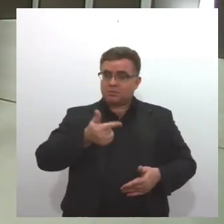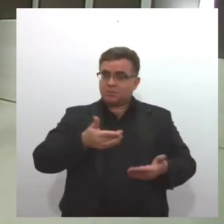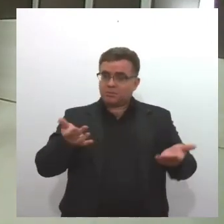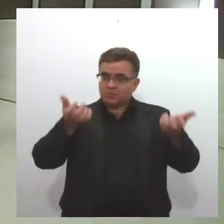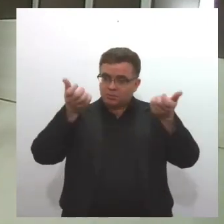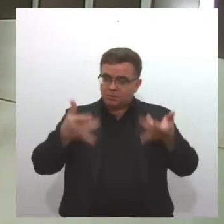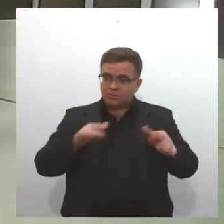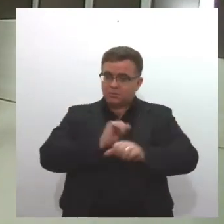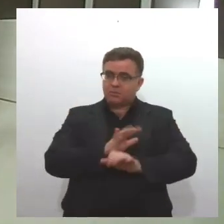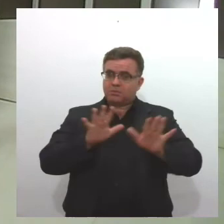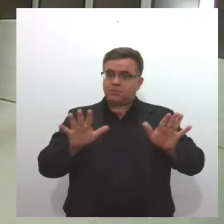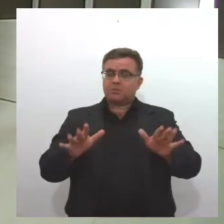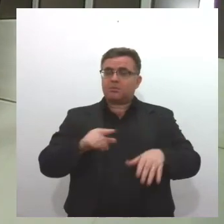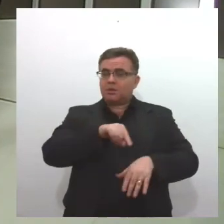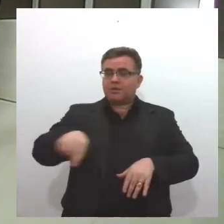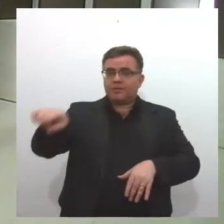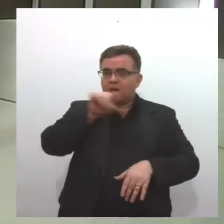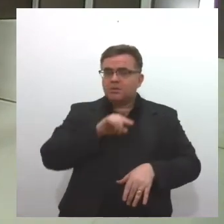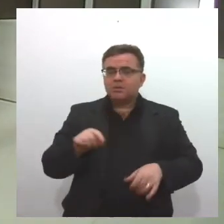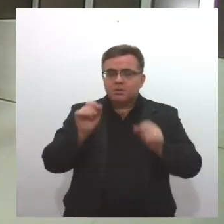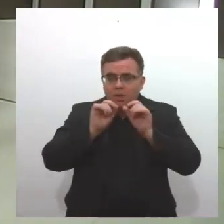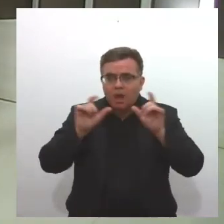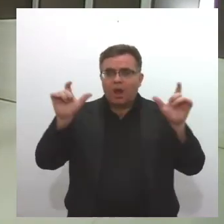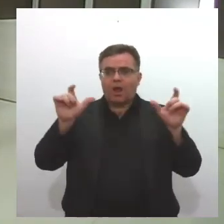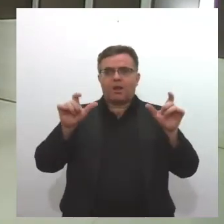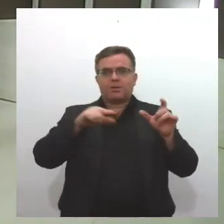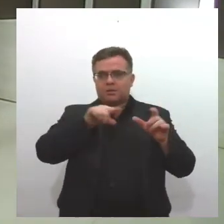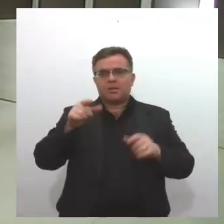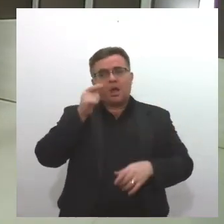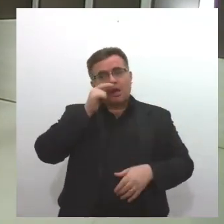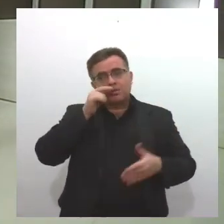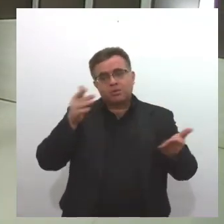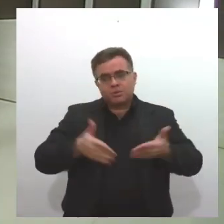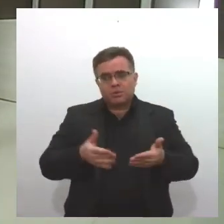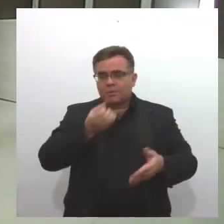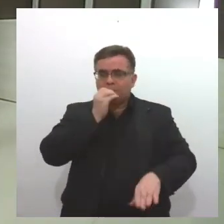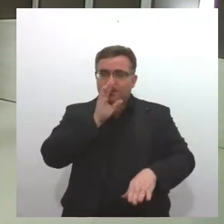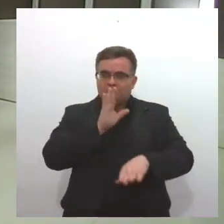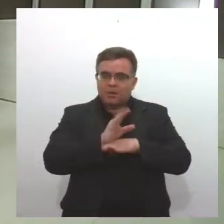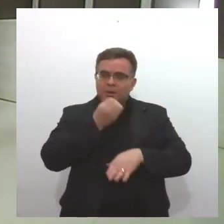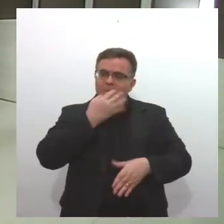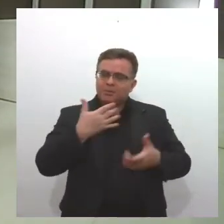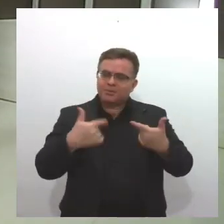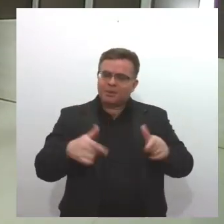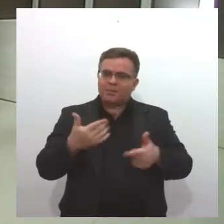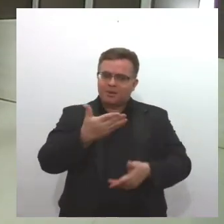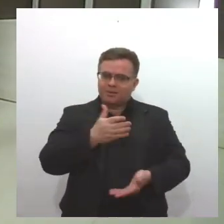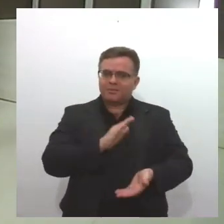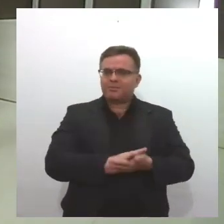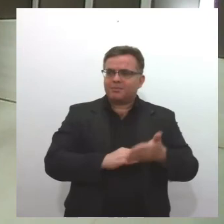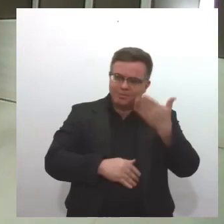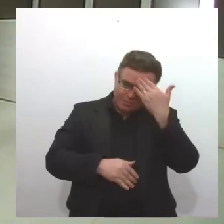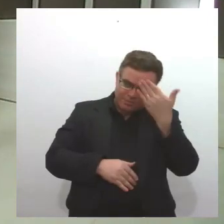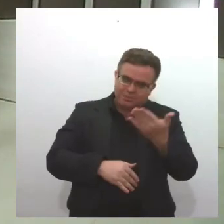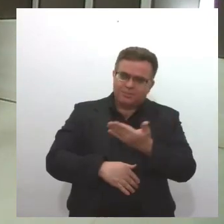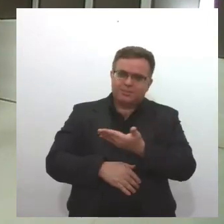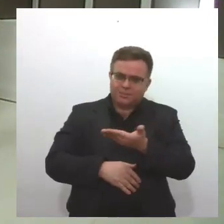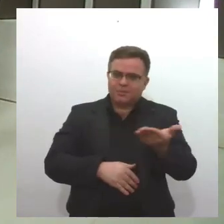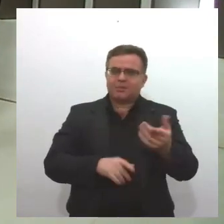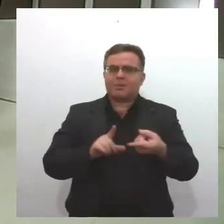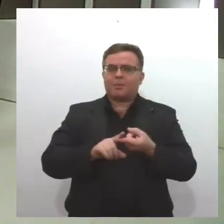Fica o alerta para quem está assistindo a TV A Lese, né, tenha uma boa tarde e um bom dia de trabalho. Obrigada para vocês também.